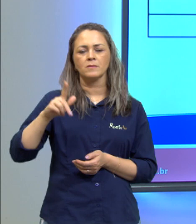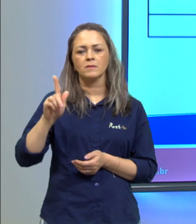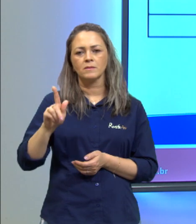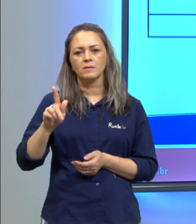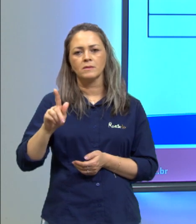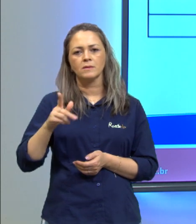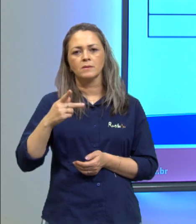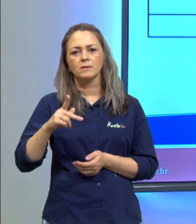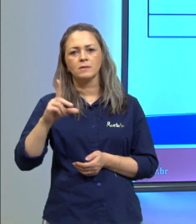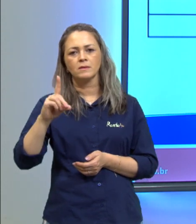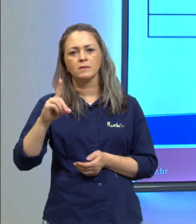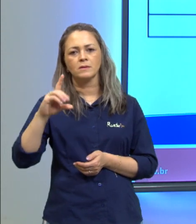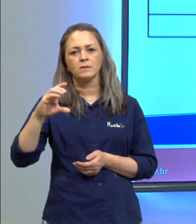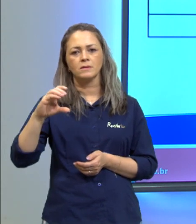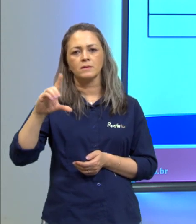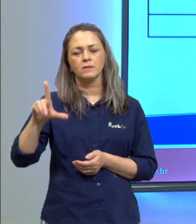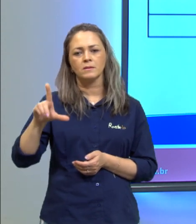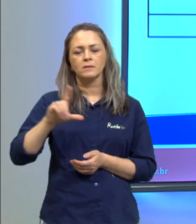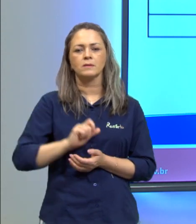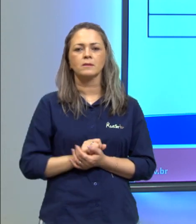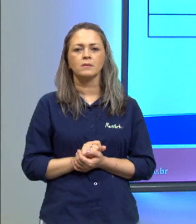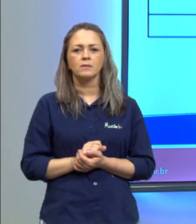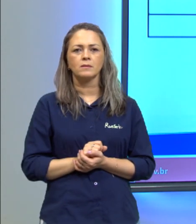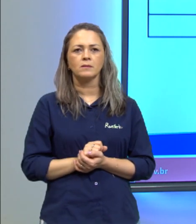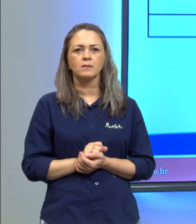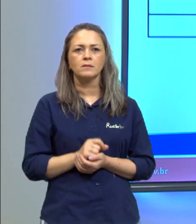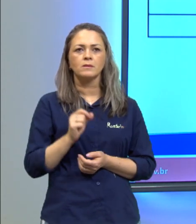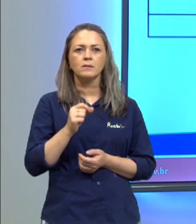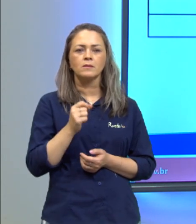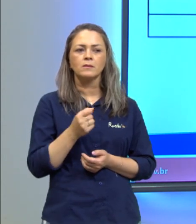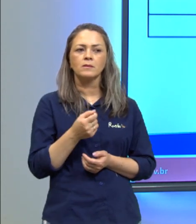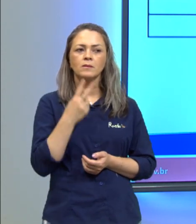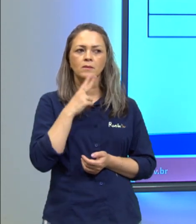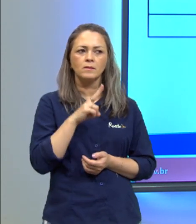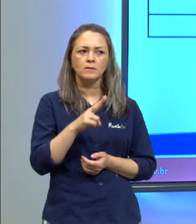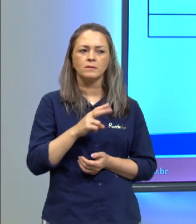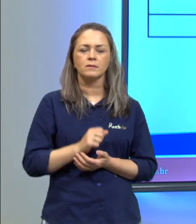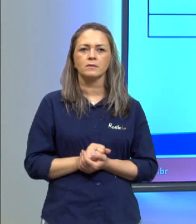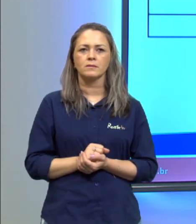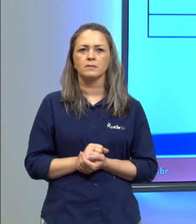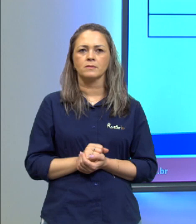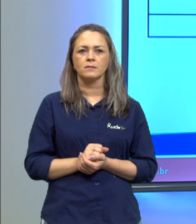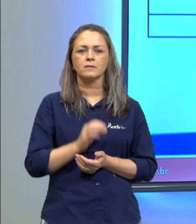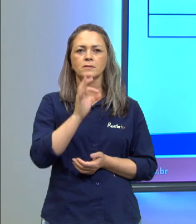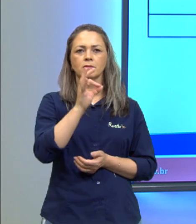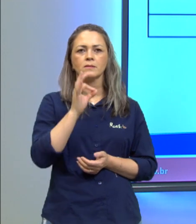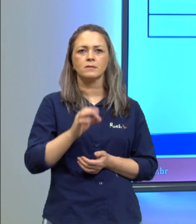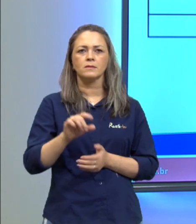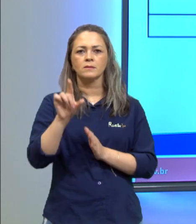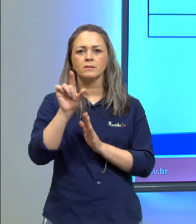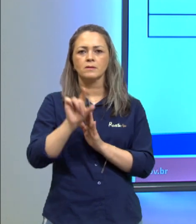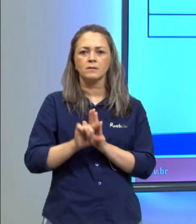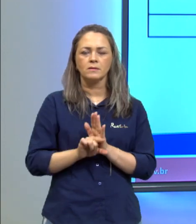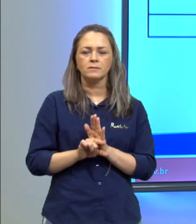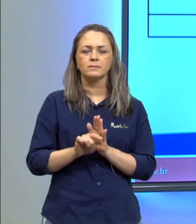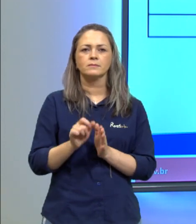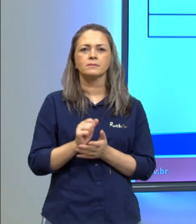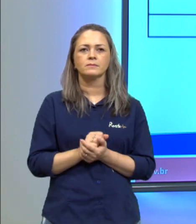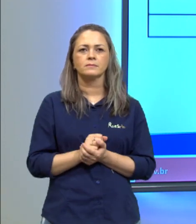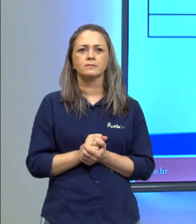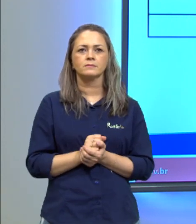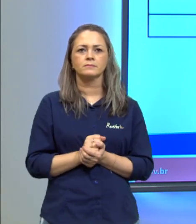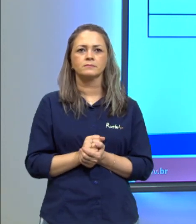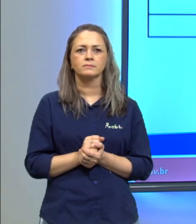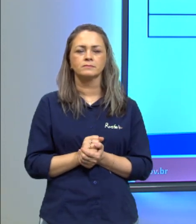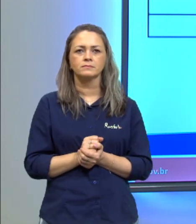decilitro certo? então o que que foi trabalhado aqui as taxas de redução né então